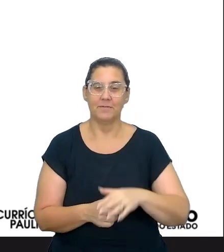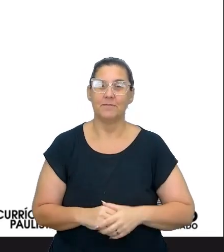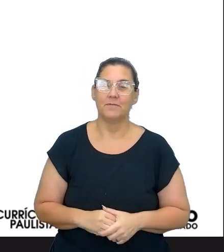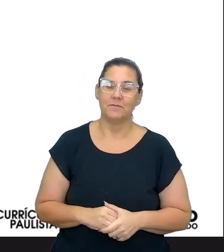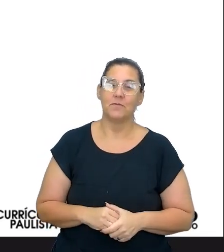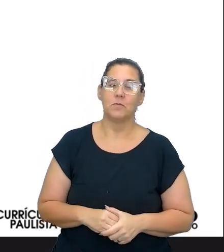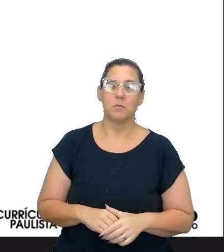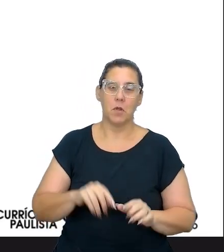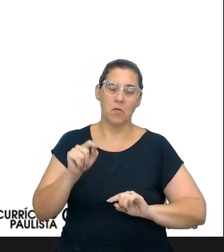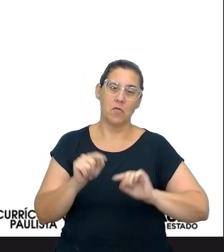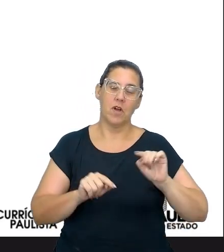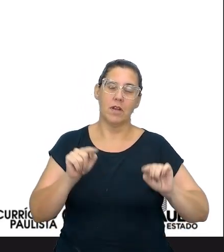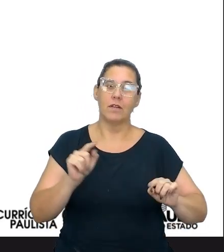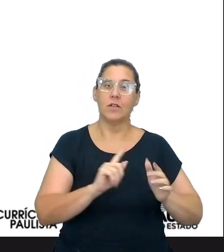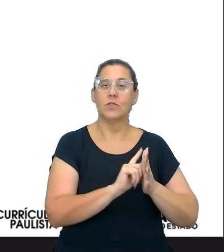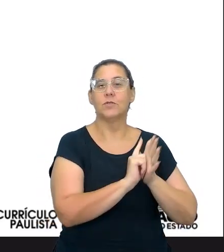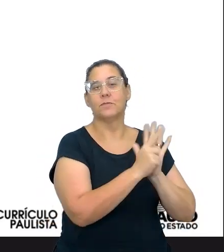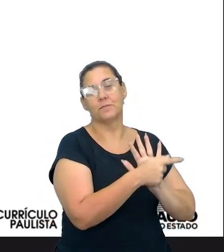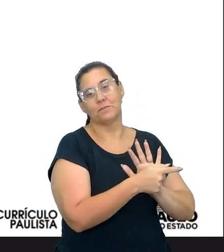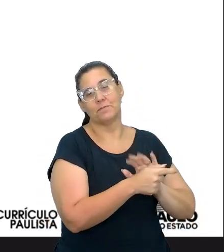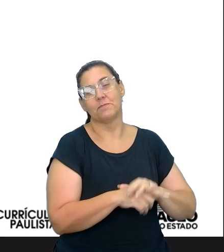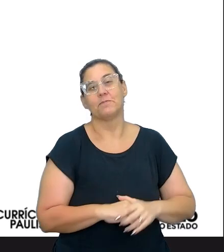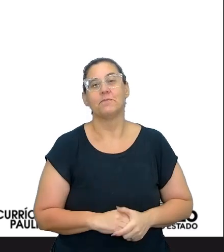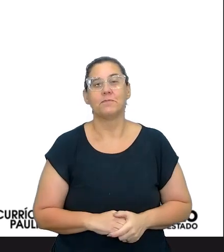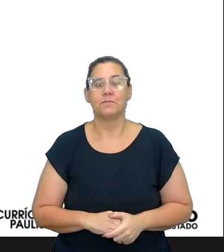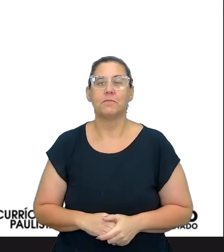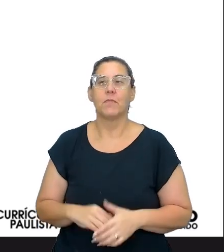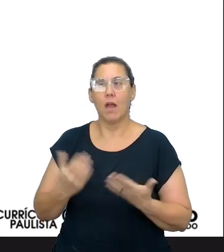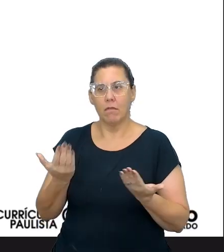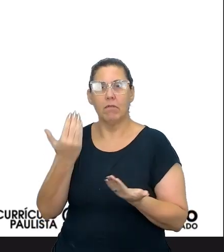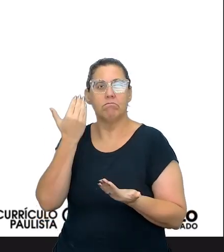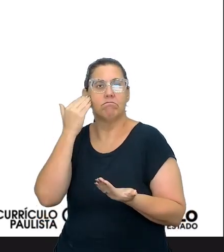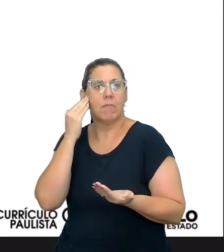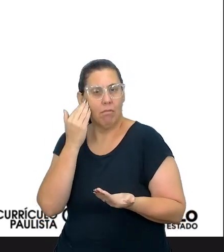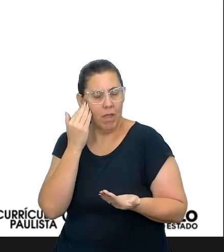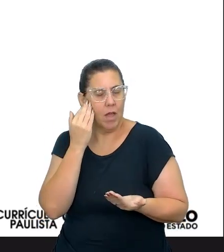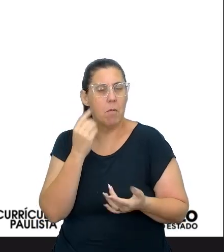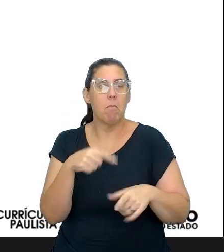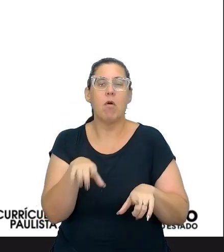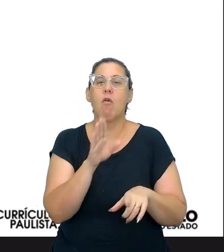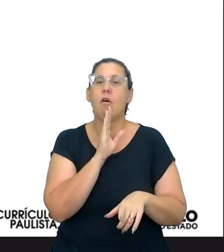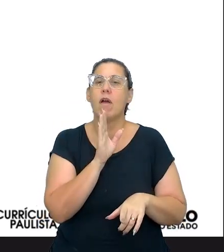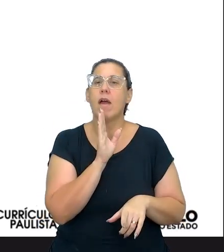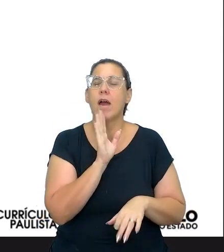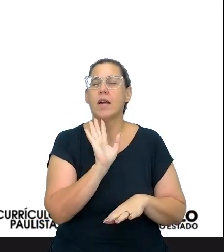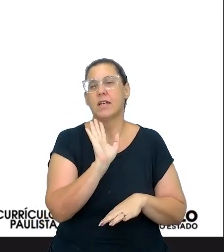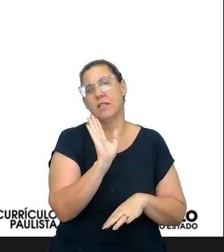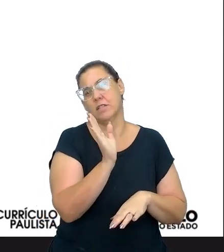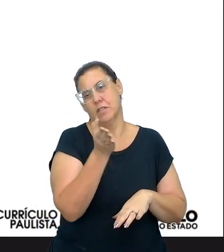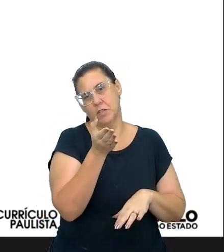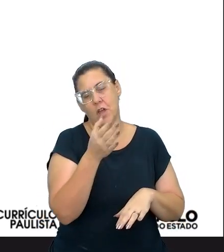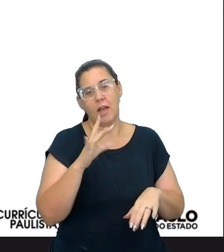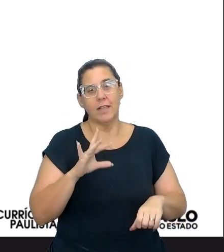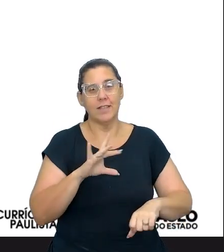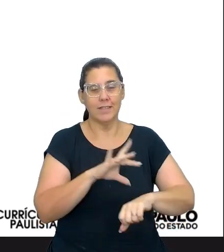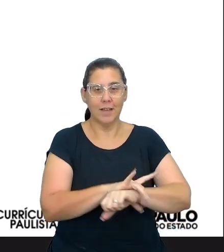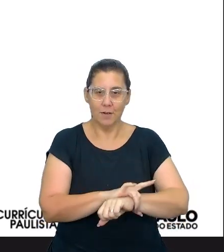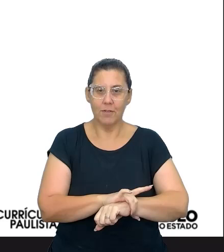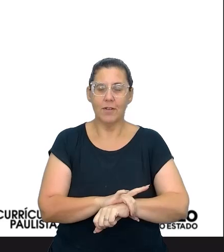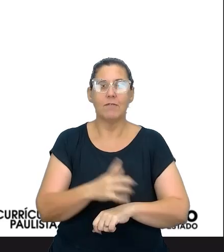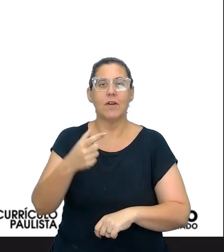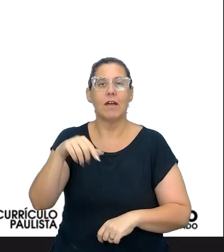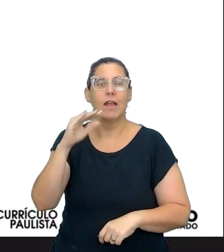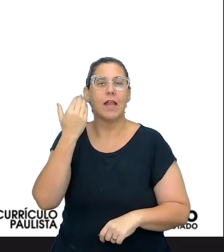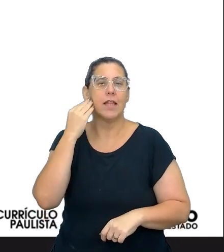essa variedade desse gênero. Aí ele passa a ter familiaridade, ele passa a ter essa autonomia, por quê? Porque ele passa a ter segurança, que ele vai